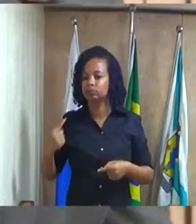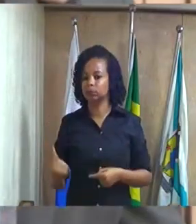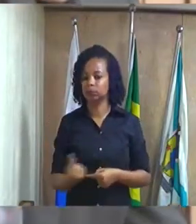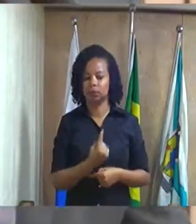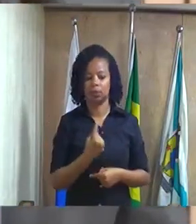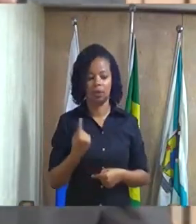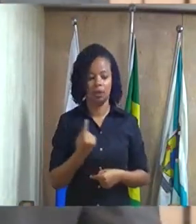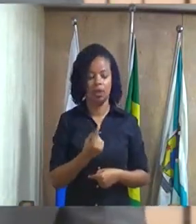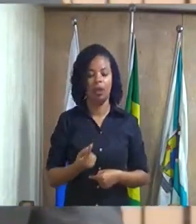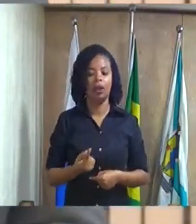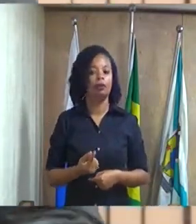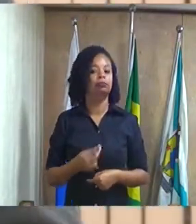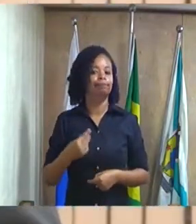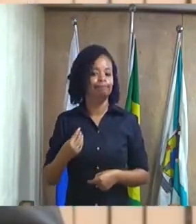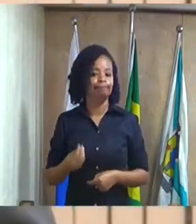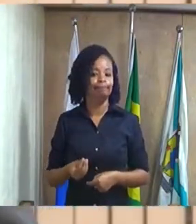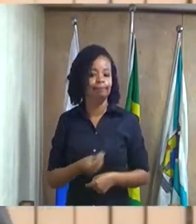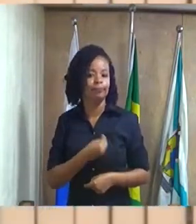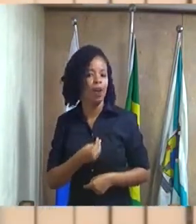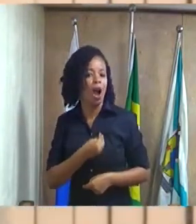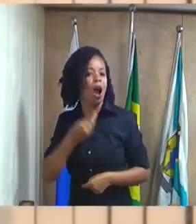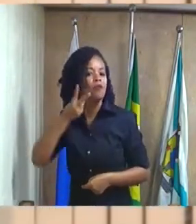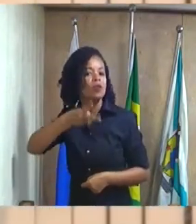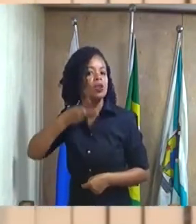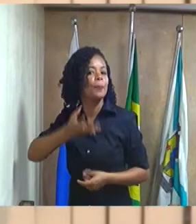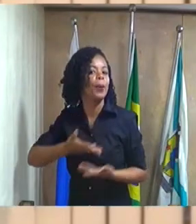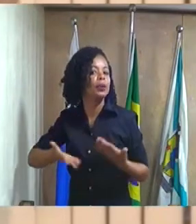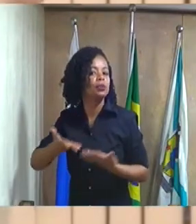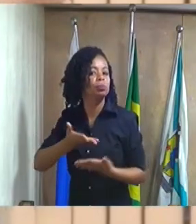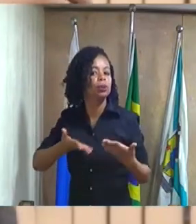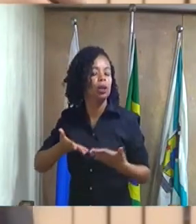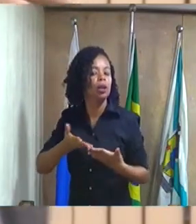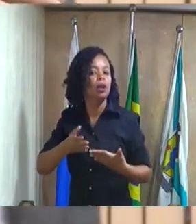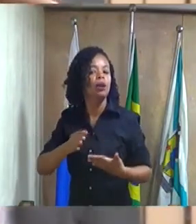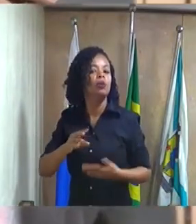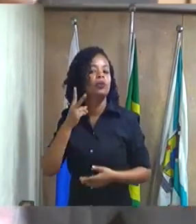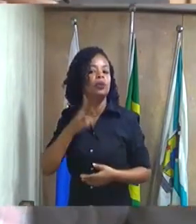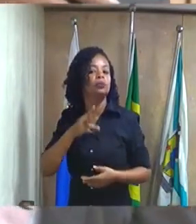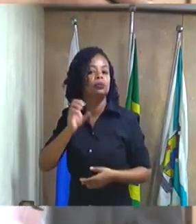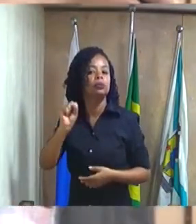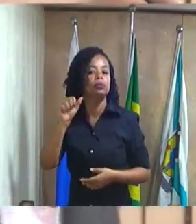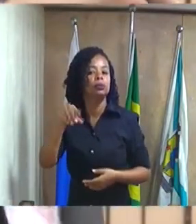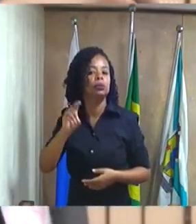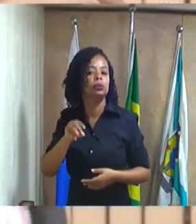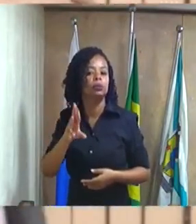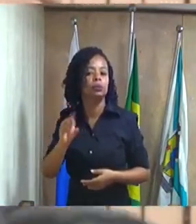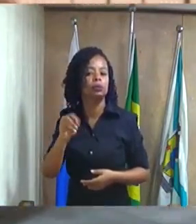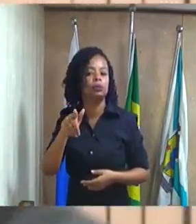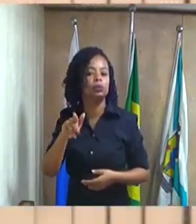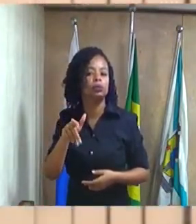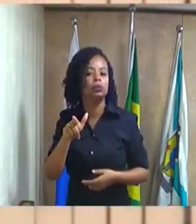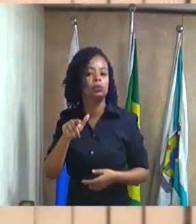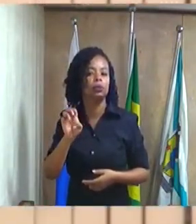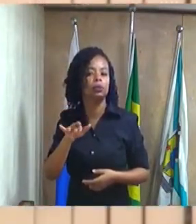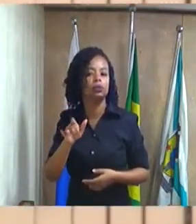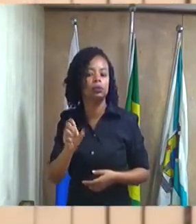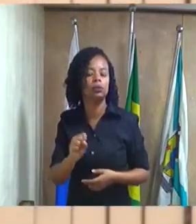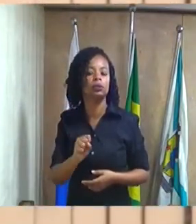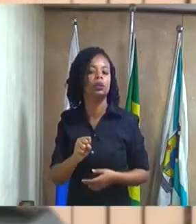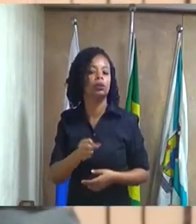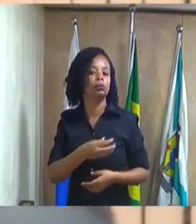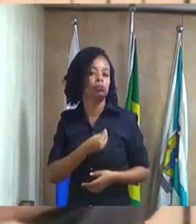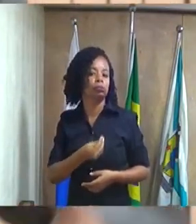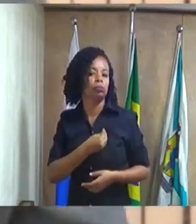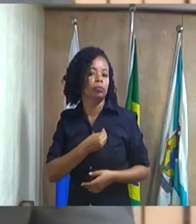somos vereadores participativos e o Sandro Lelli presidente dessa casa presidenciou no nosso último almoço presidente